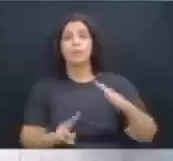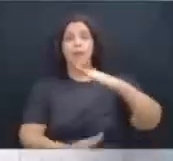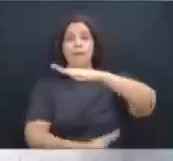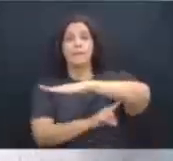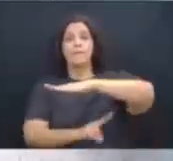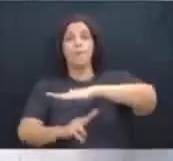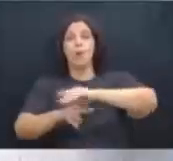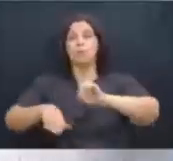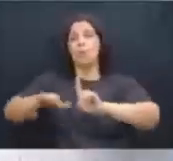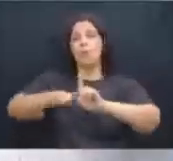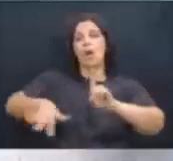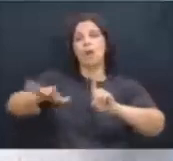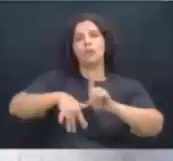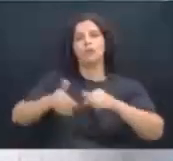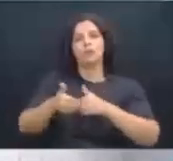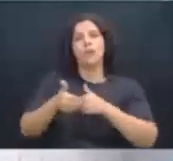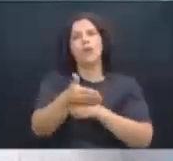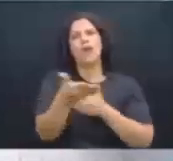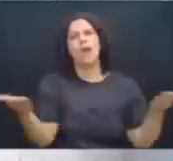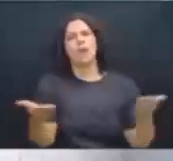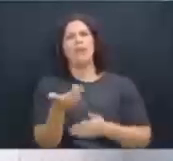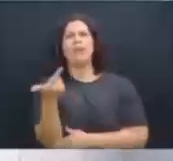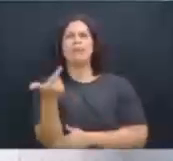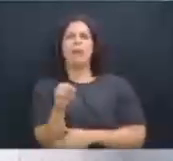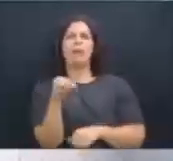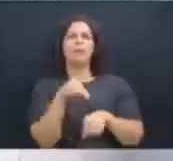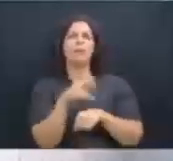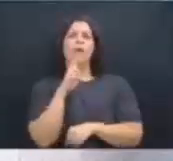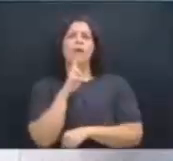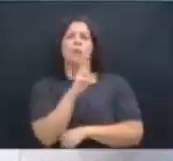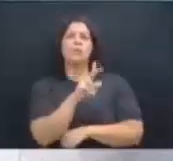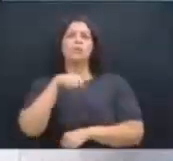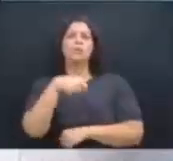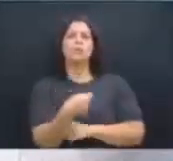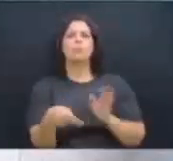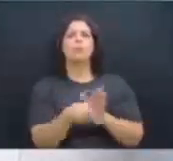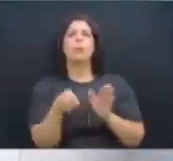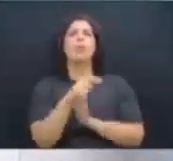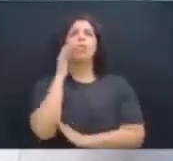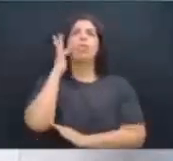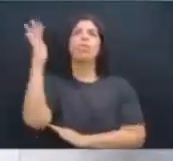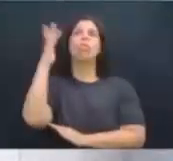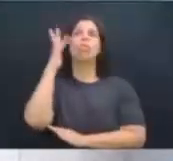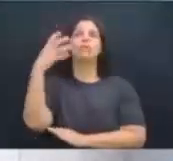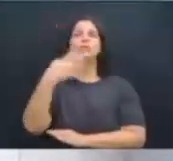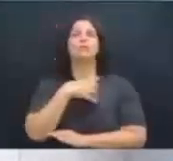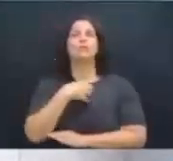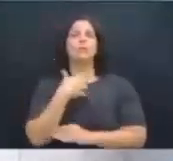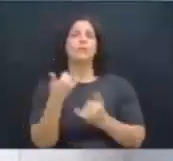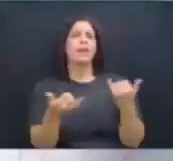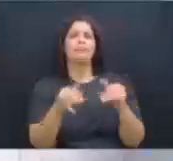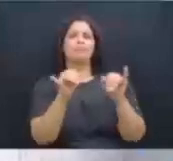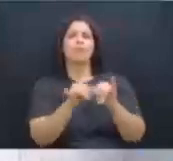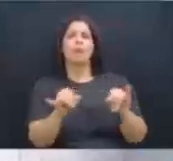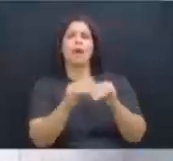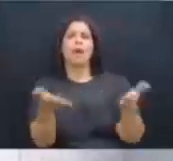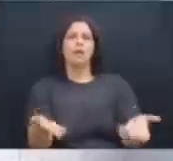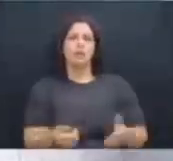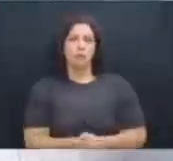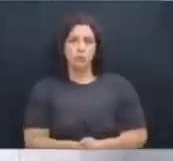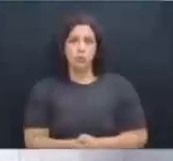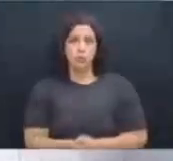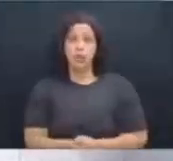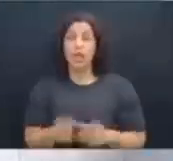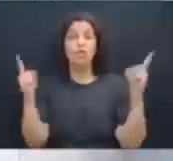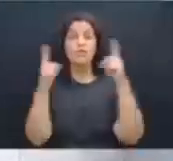de Guaratuba, tem que ficar dez minutos respondendo sobre uma fantasia. Absolutamente uma fantasia. Que